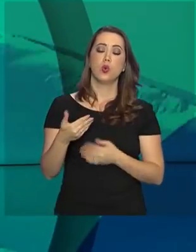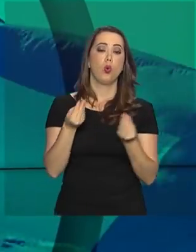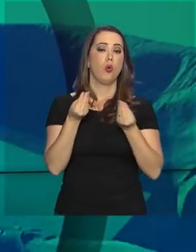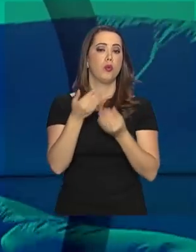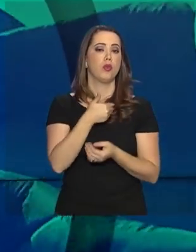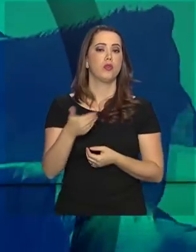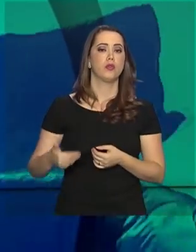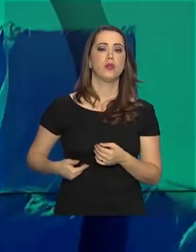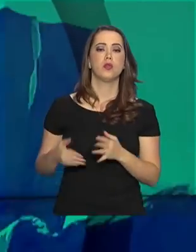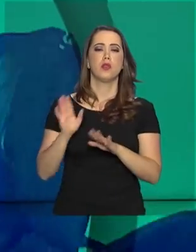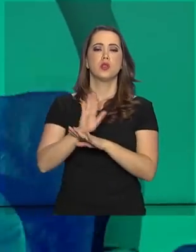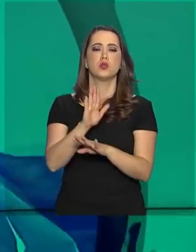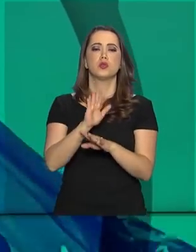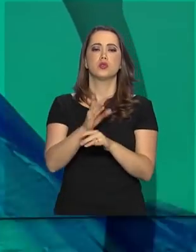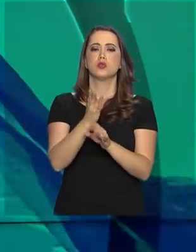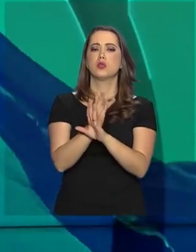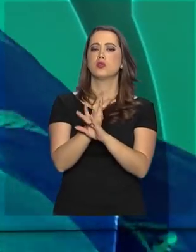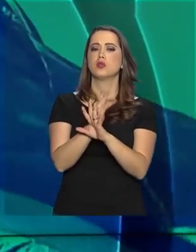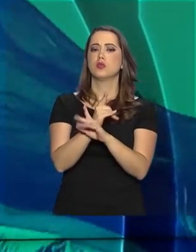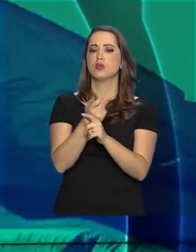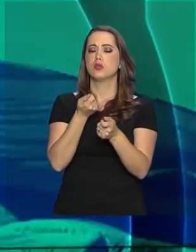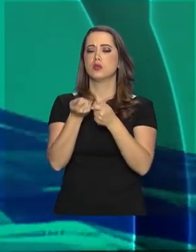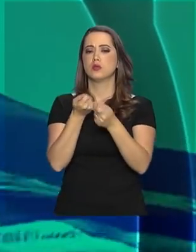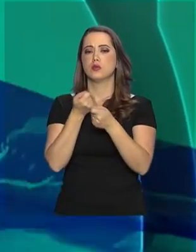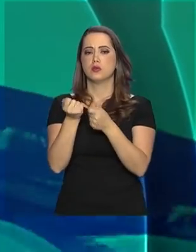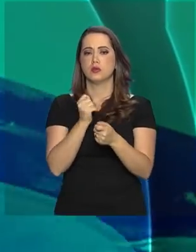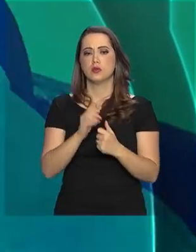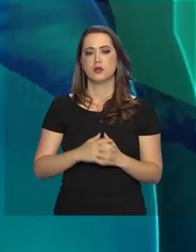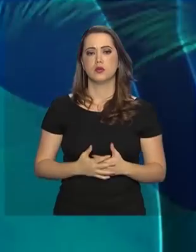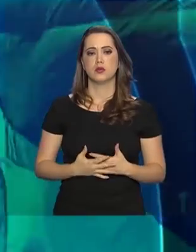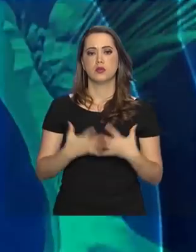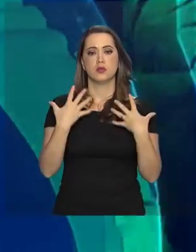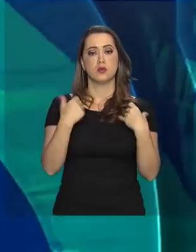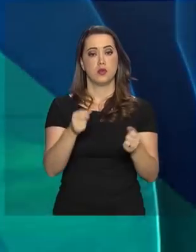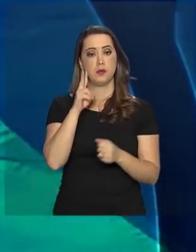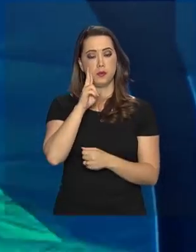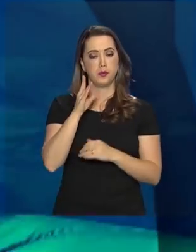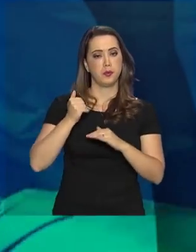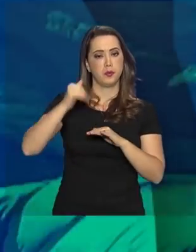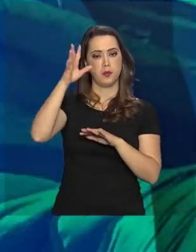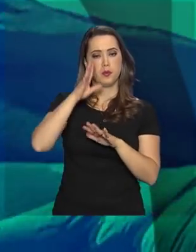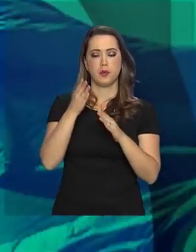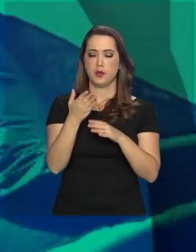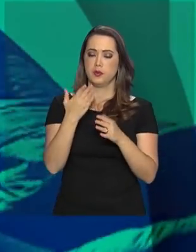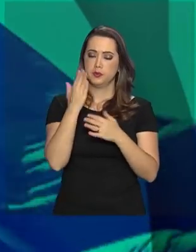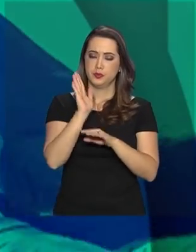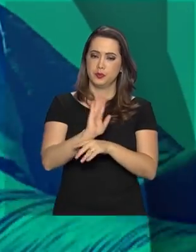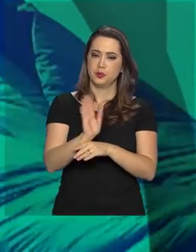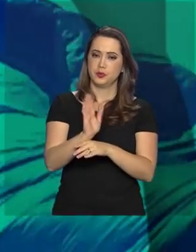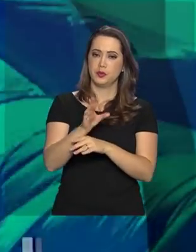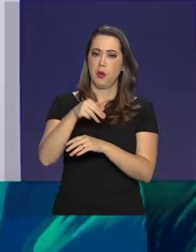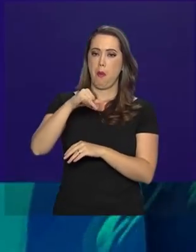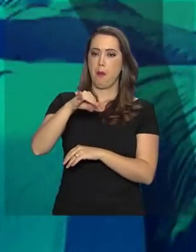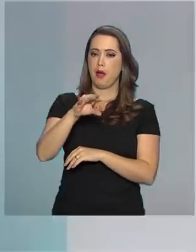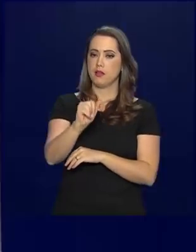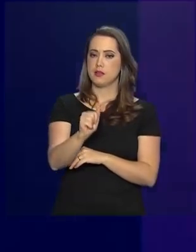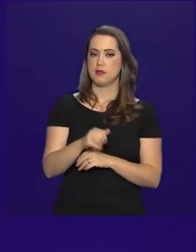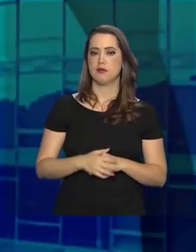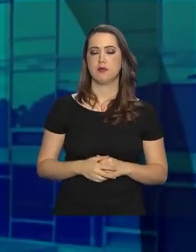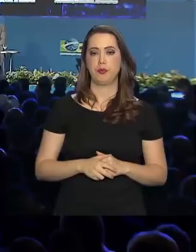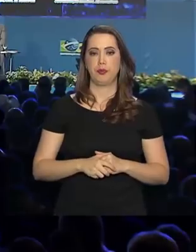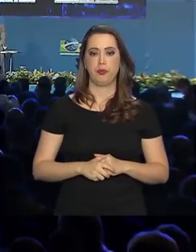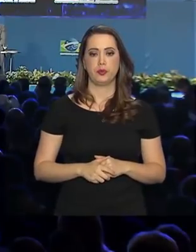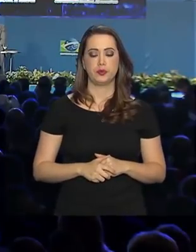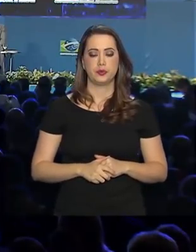como o governo vai ajudar os municípios a equilibrar as contas. Vamos saber mais na reportagem de Márcia Fernandes.